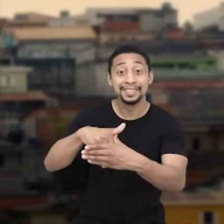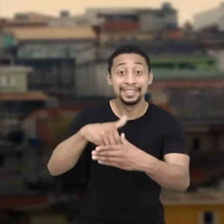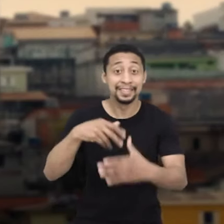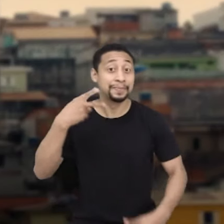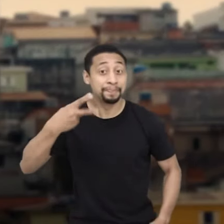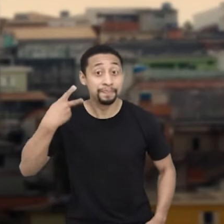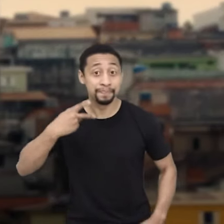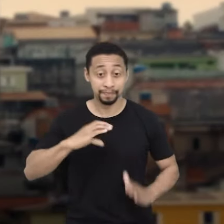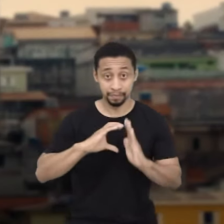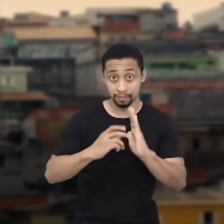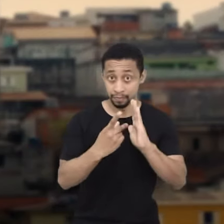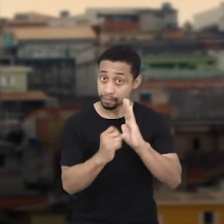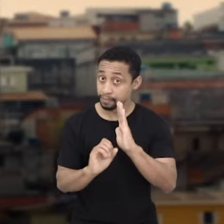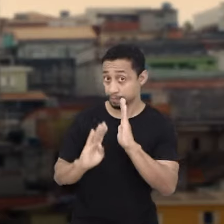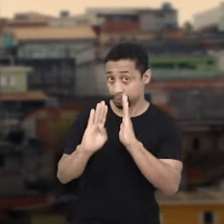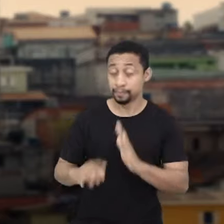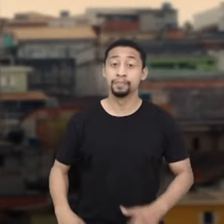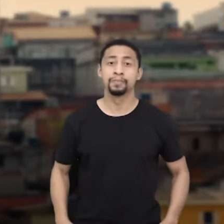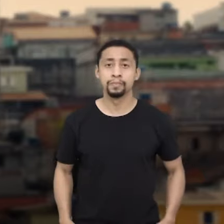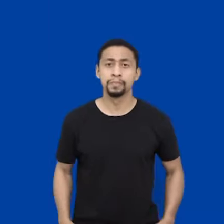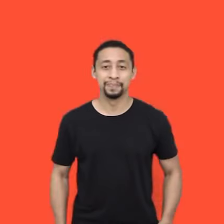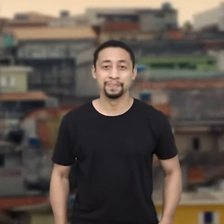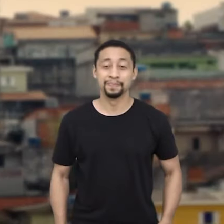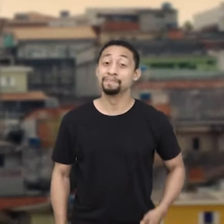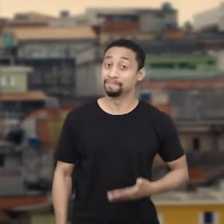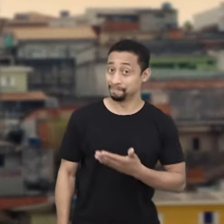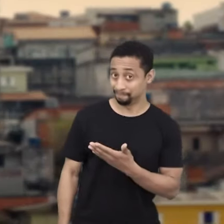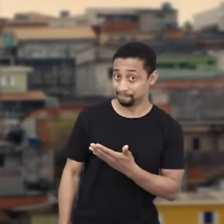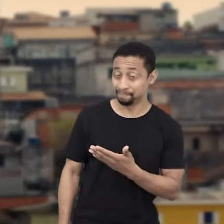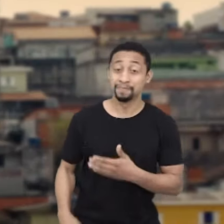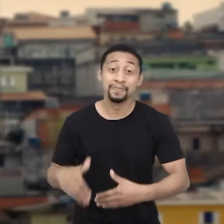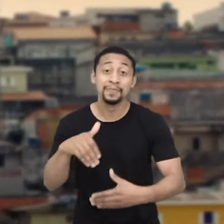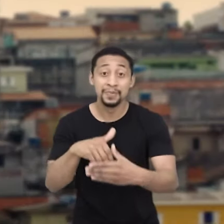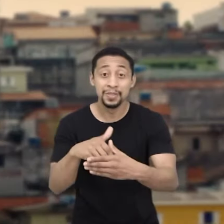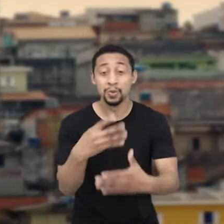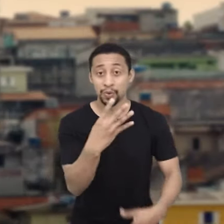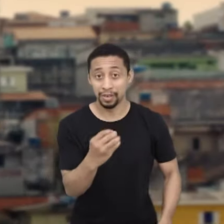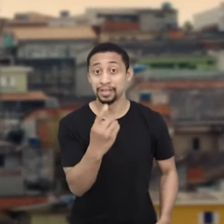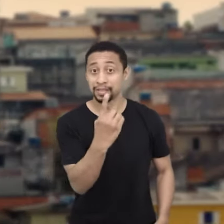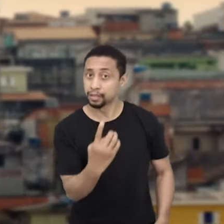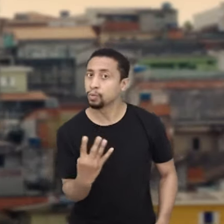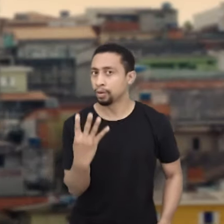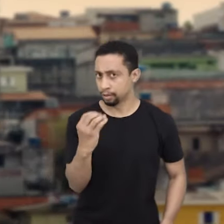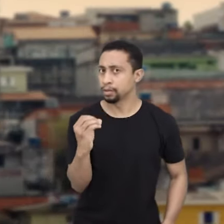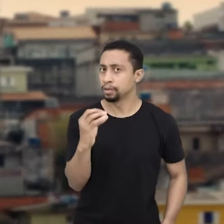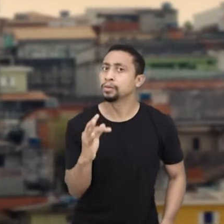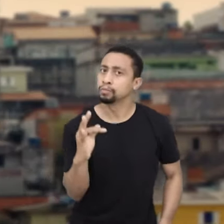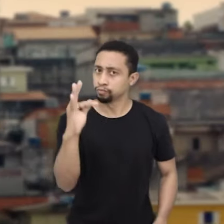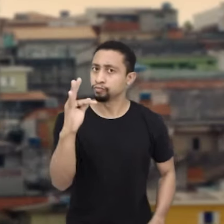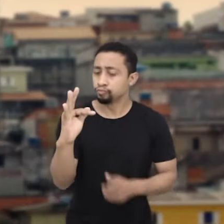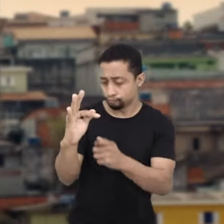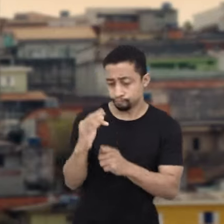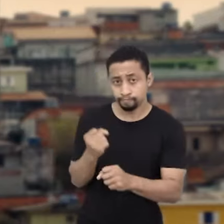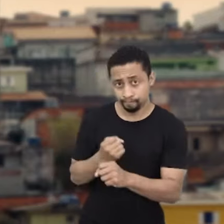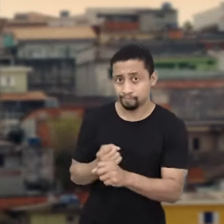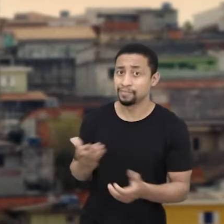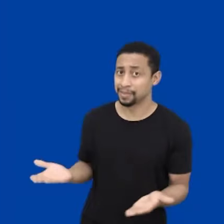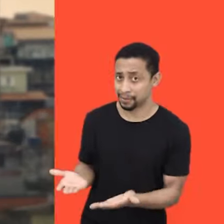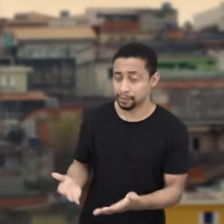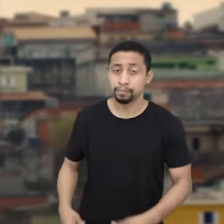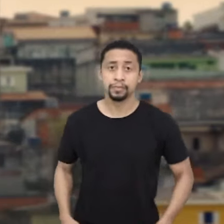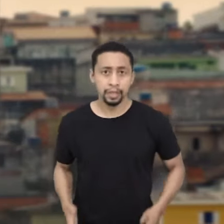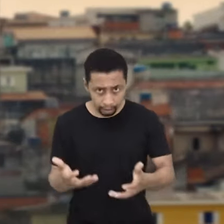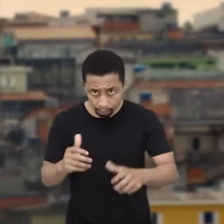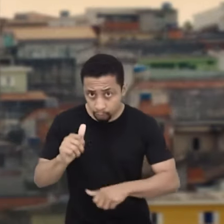Vote nos candidatos a vereador do PSB. Já de Veríssimo, 40, 140. Construindo o futuro no presente.